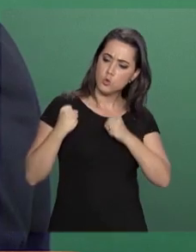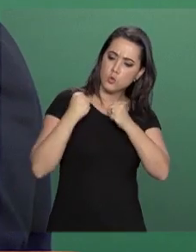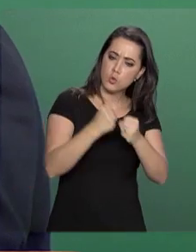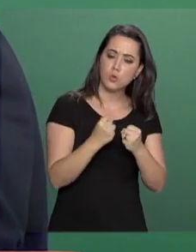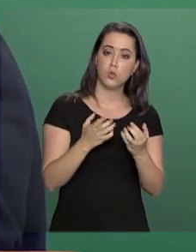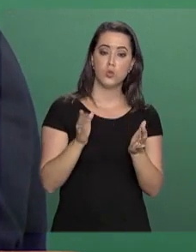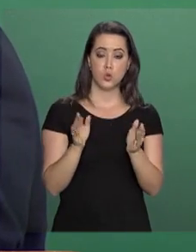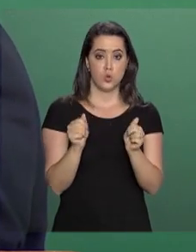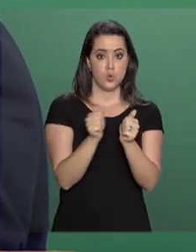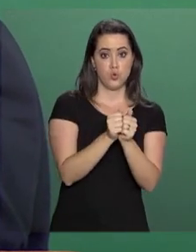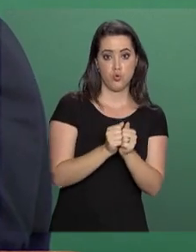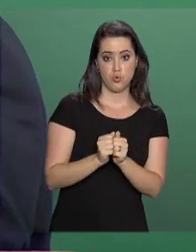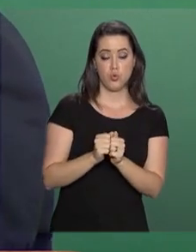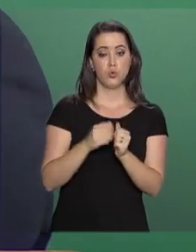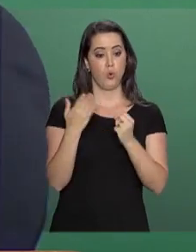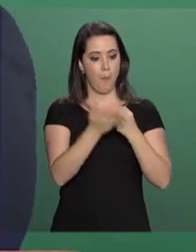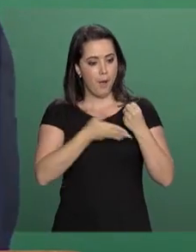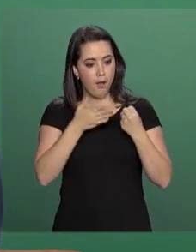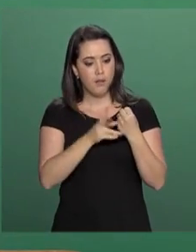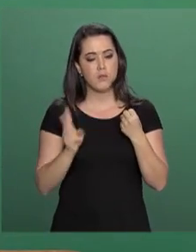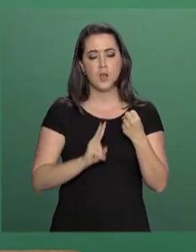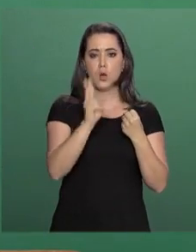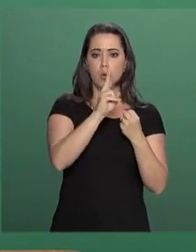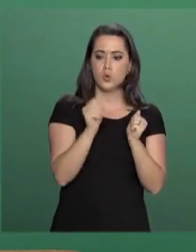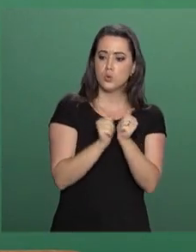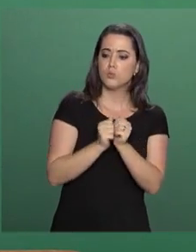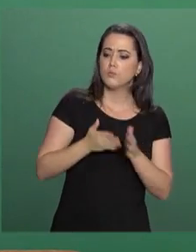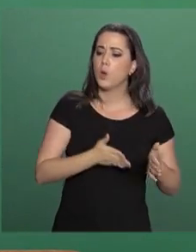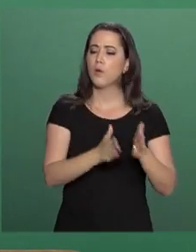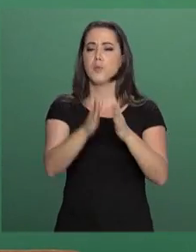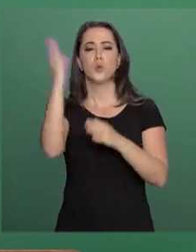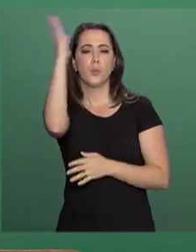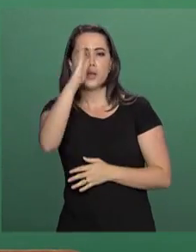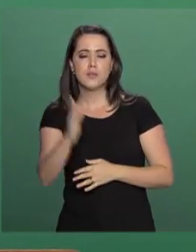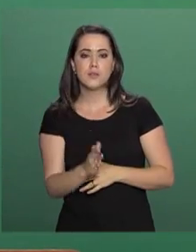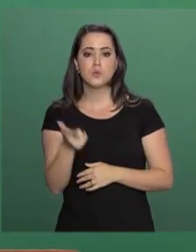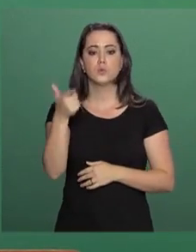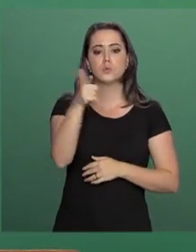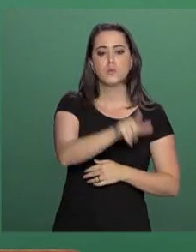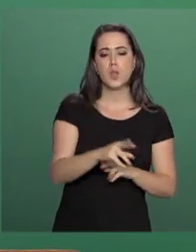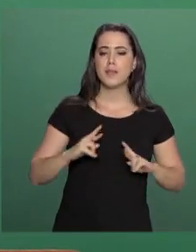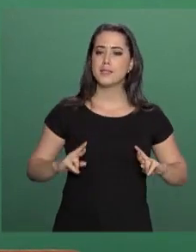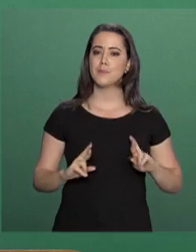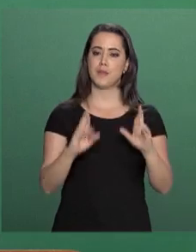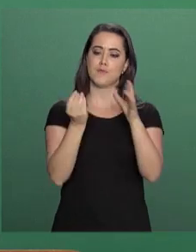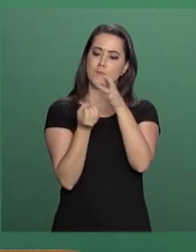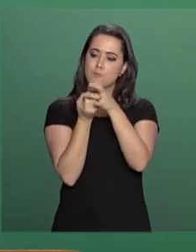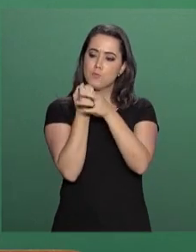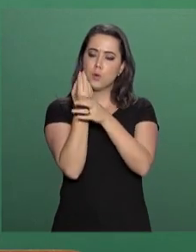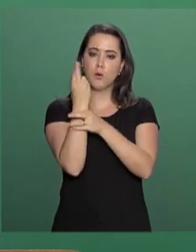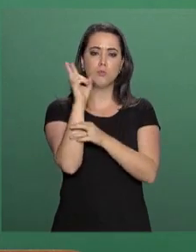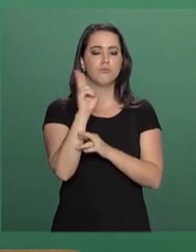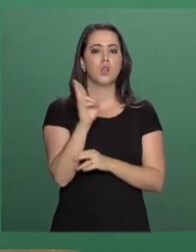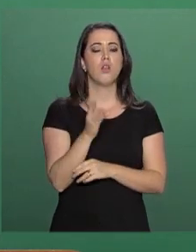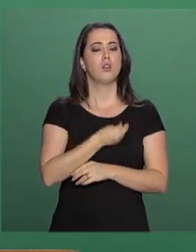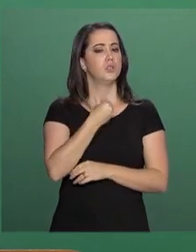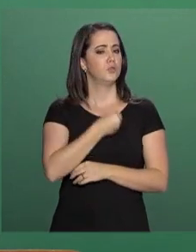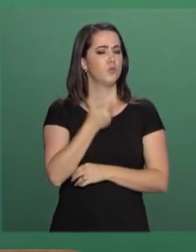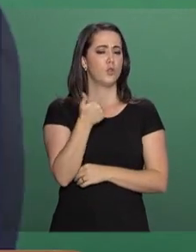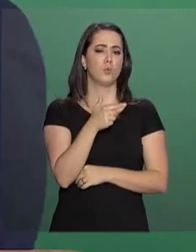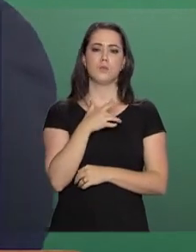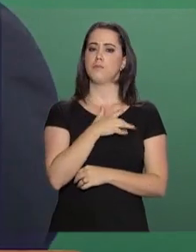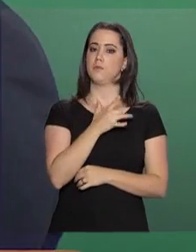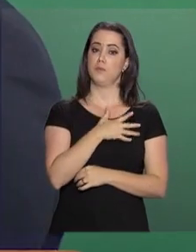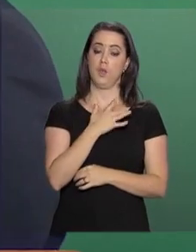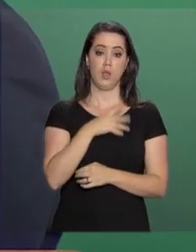princípios e valores pelas ruas do Brasil, de recuperar a esperança, de viver sem medo,